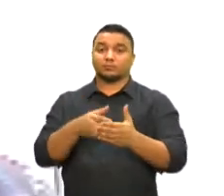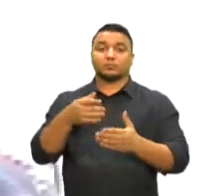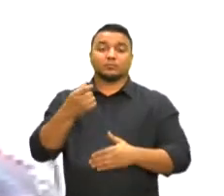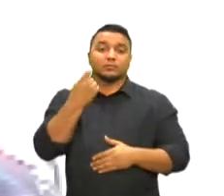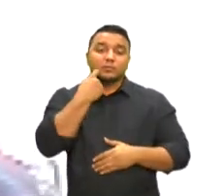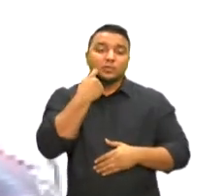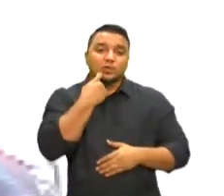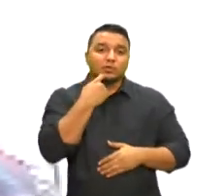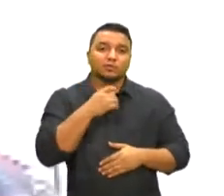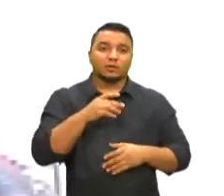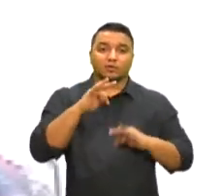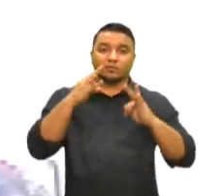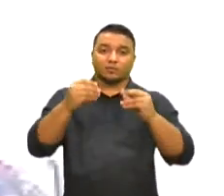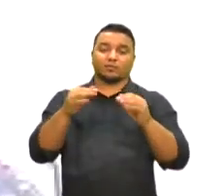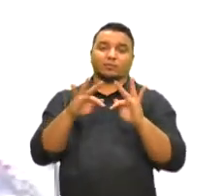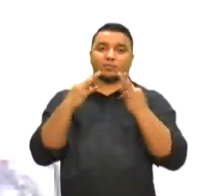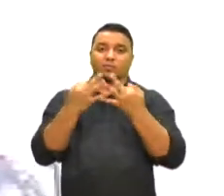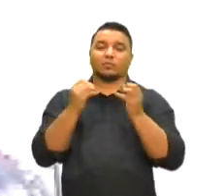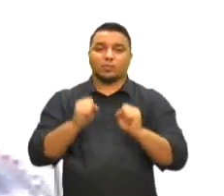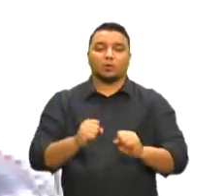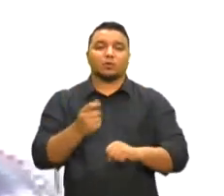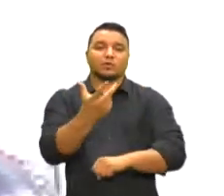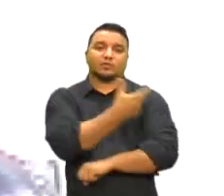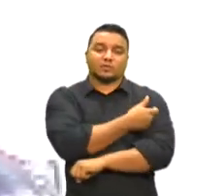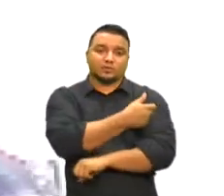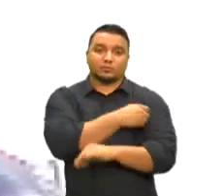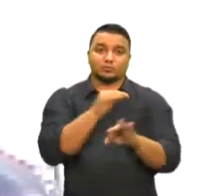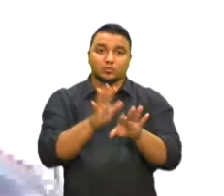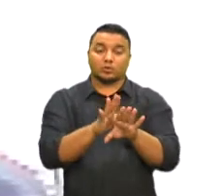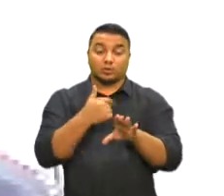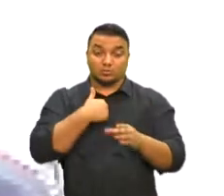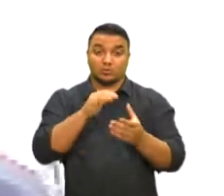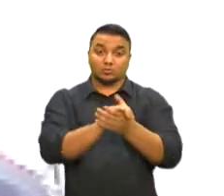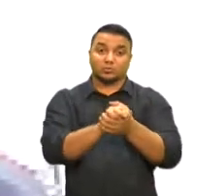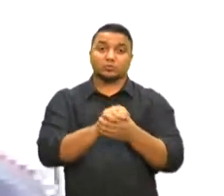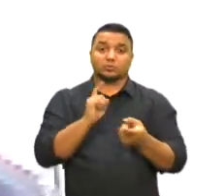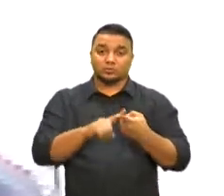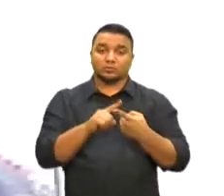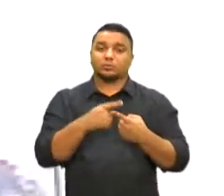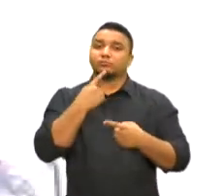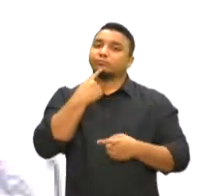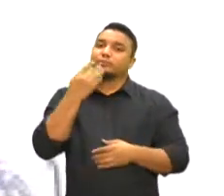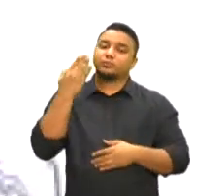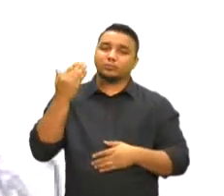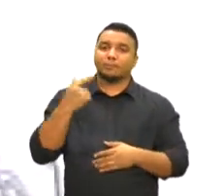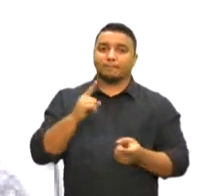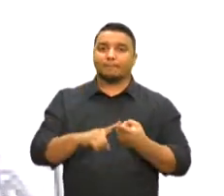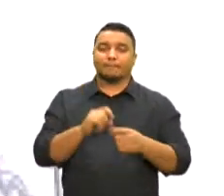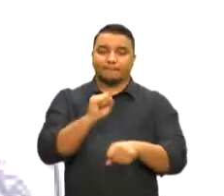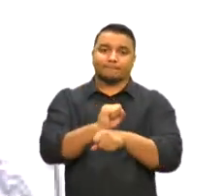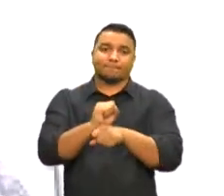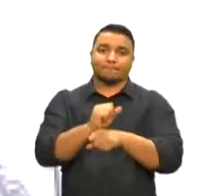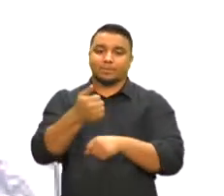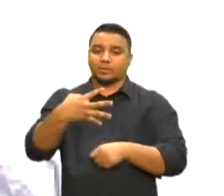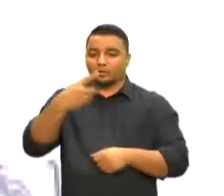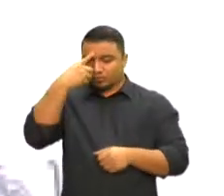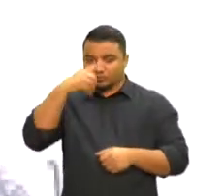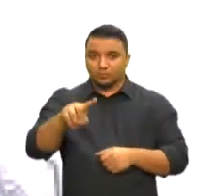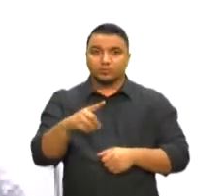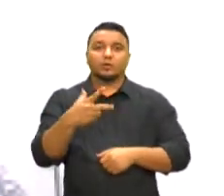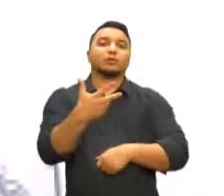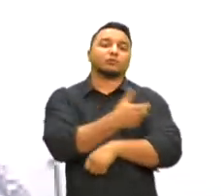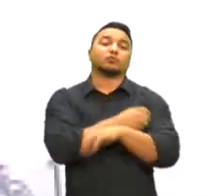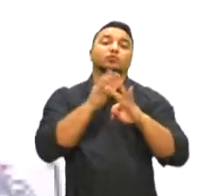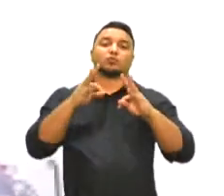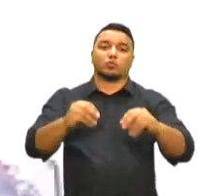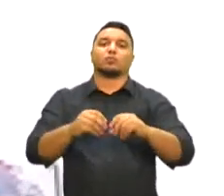a família possa se vacinar. Porque eu e meu esposo tomamos a vacina recentemente. A gente está aguardando os 14 dias para que todo mundo possa se